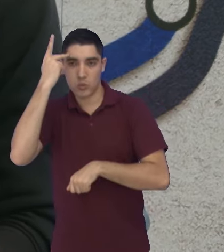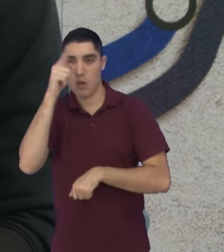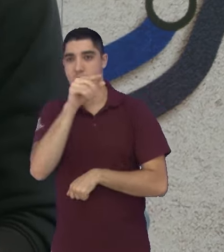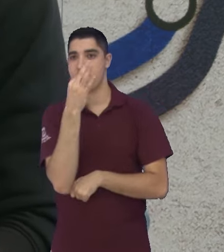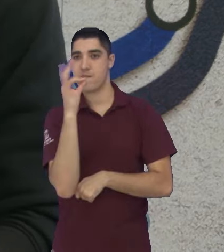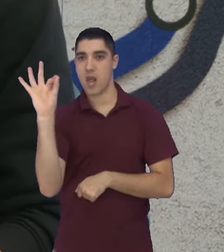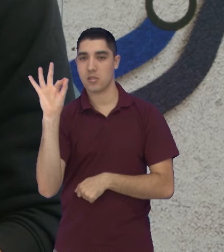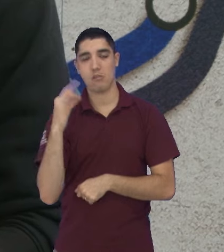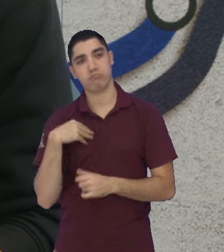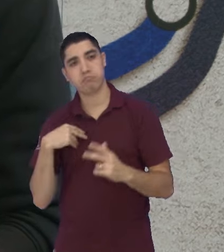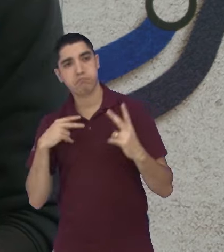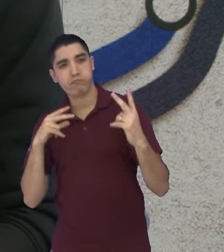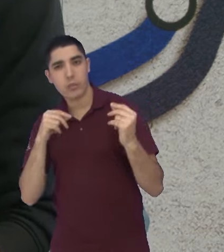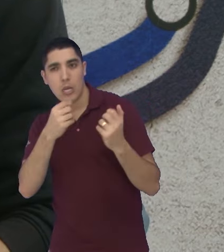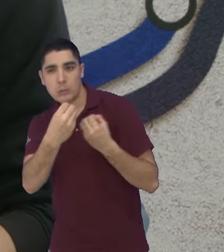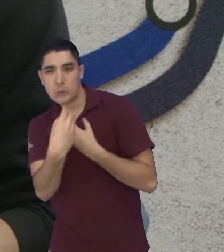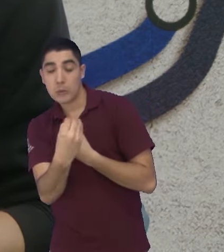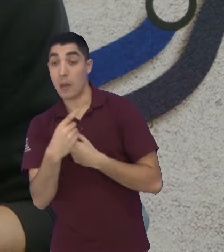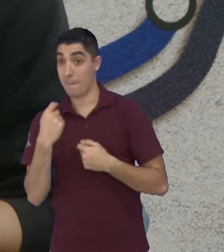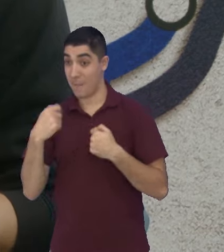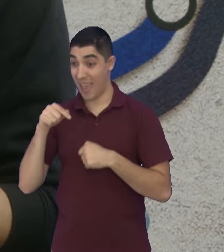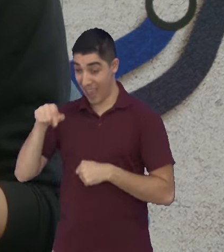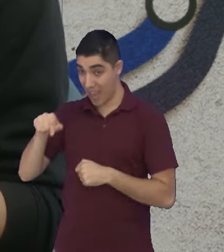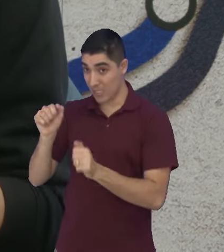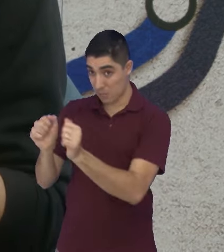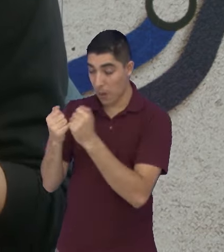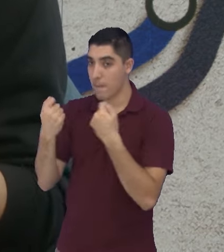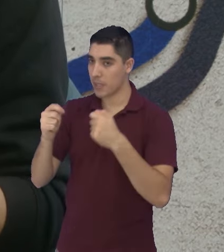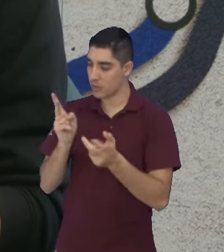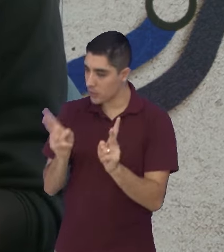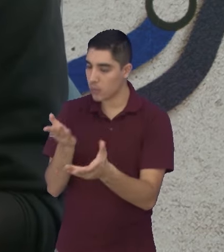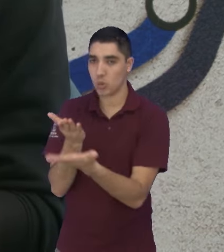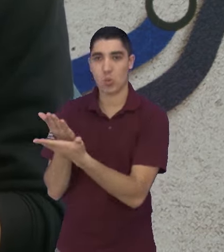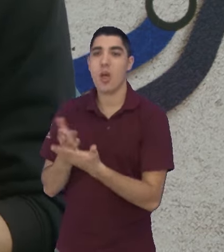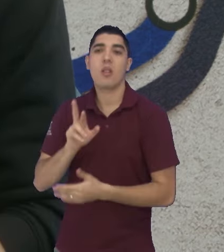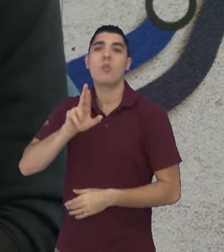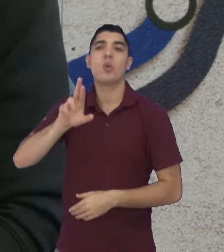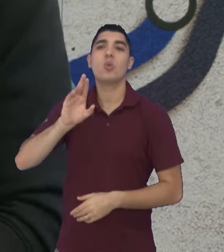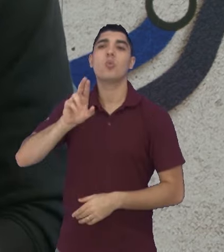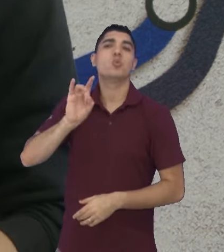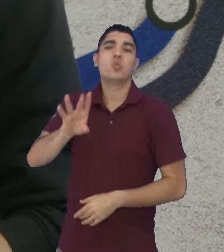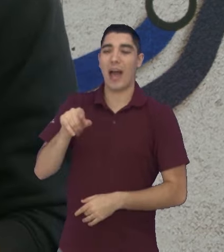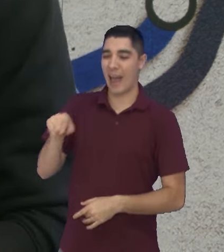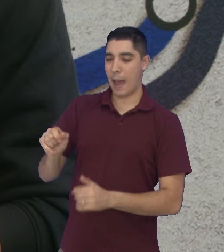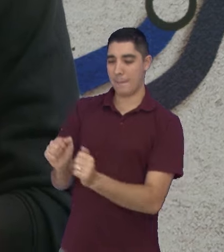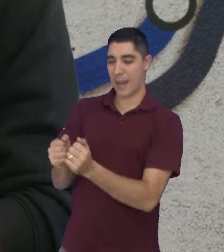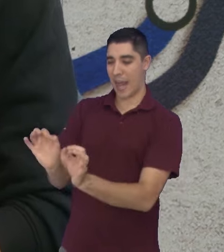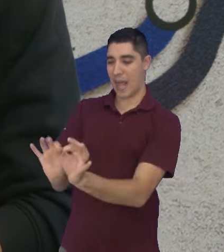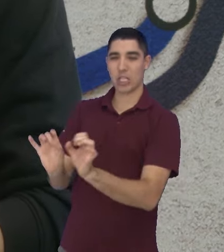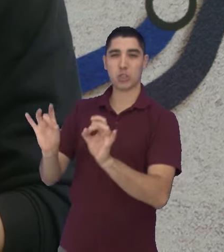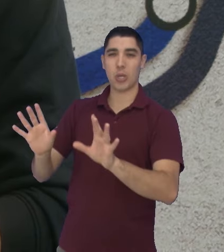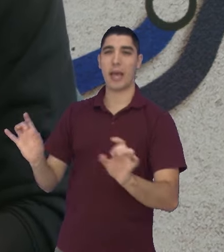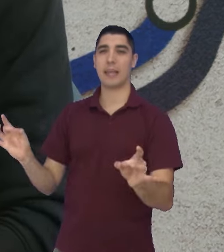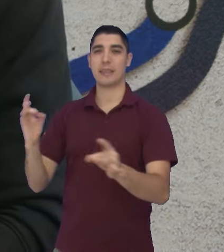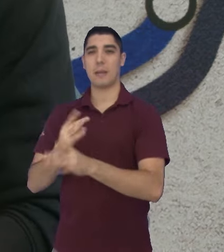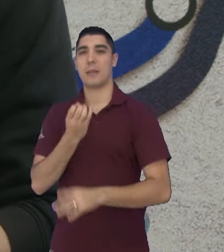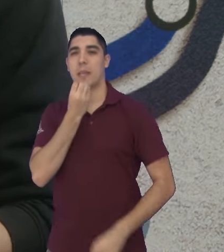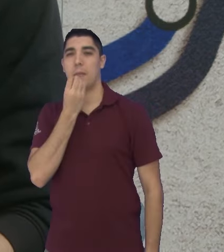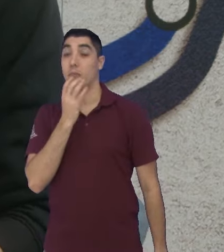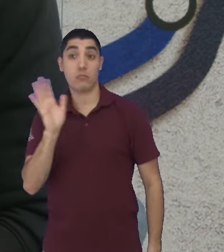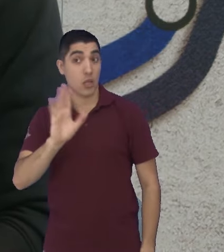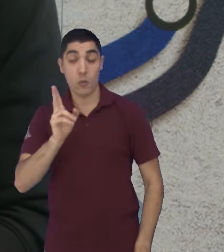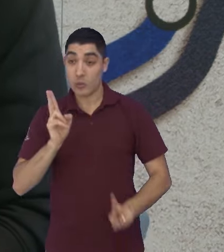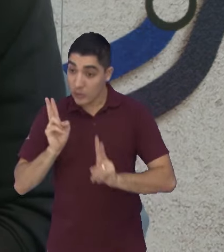você precisa ter muitos estudos. Você tem que sempre pensar que nunca é só aquilo. É você chegar para você aprender